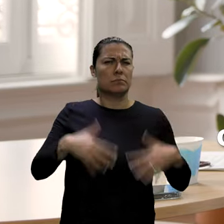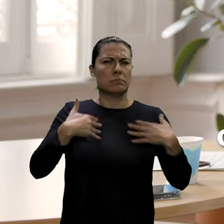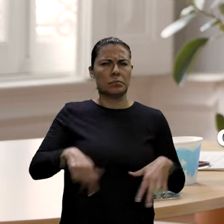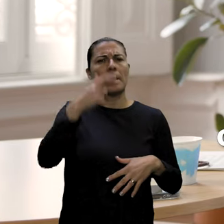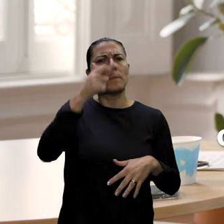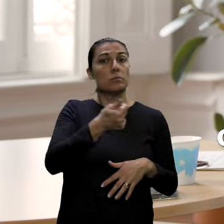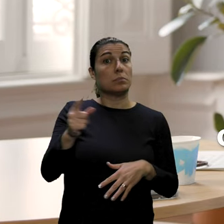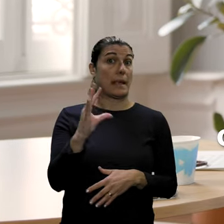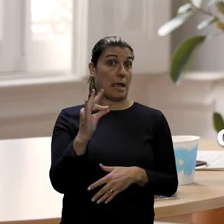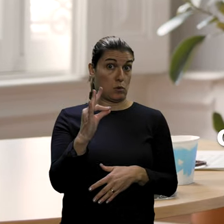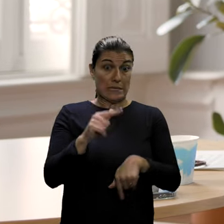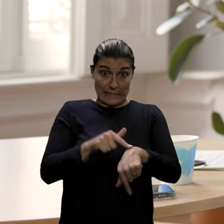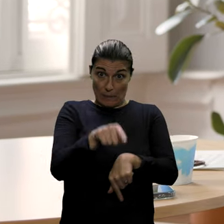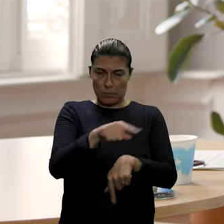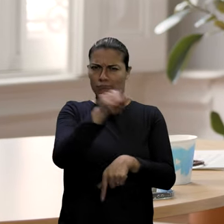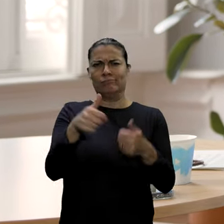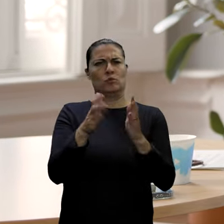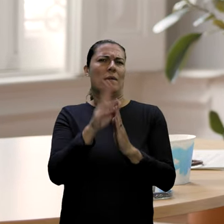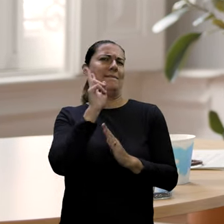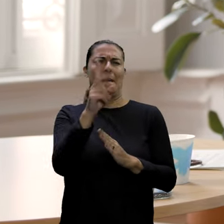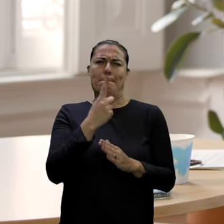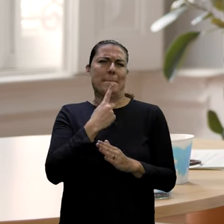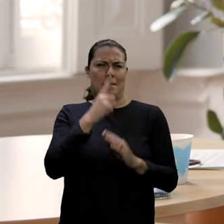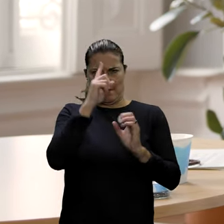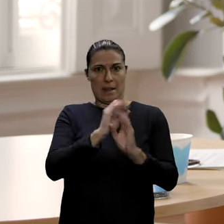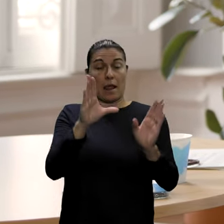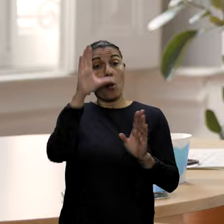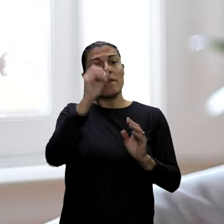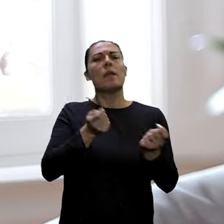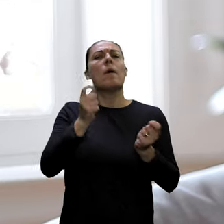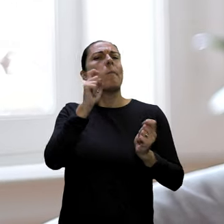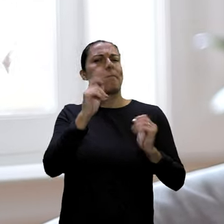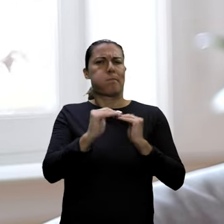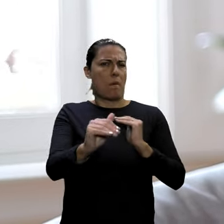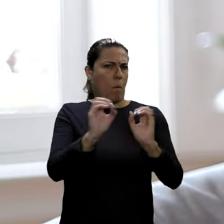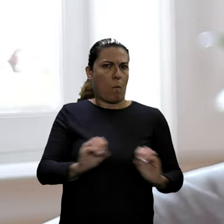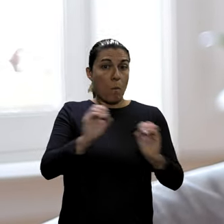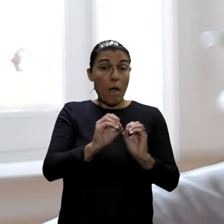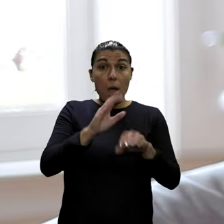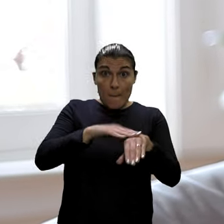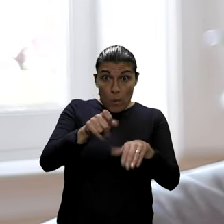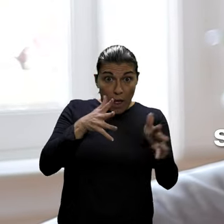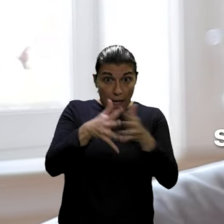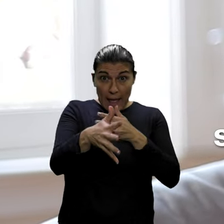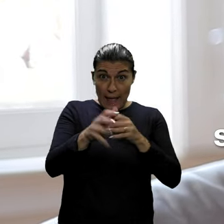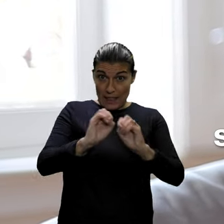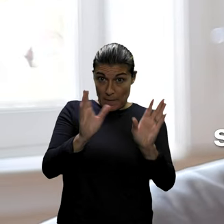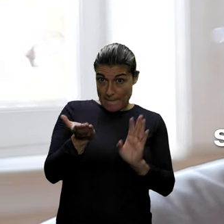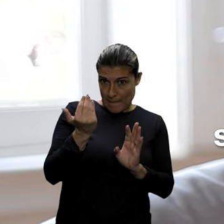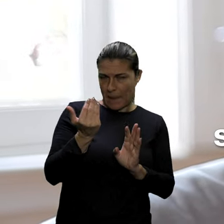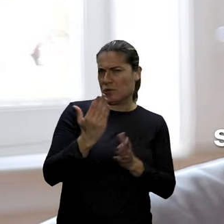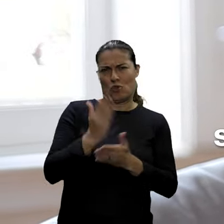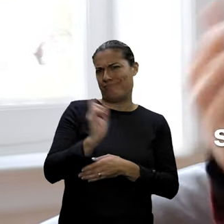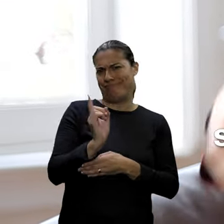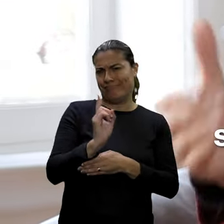Toda a gente compreendeu nesse momento que este não era um governo de estabilidade. Mas não foi só na questão de transparência e na forma